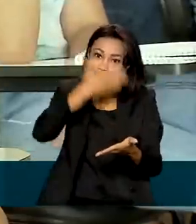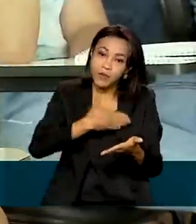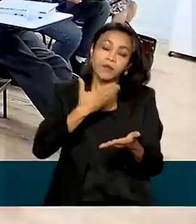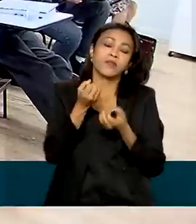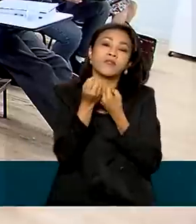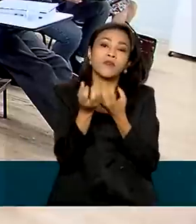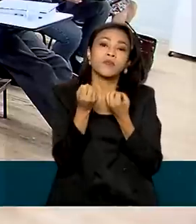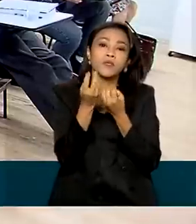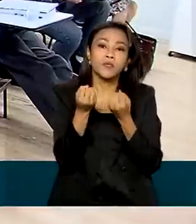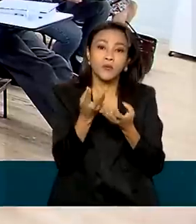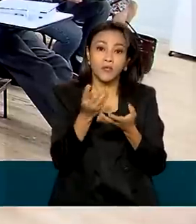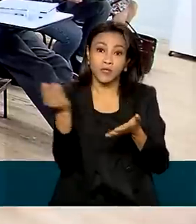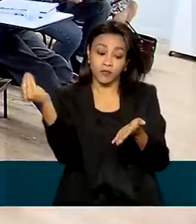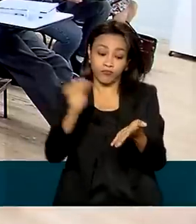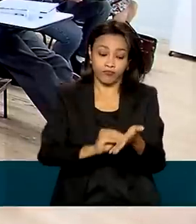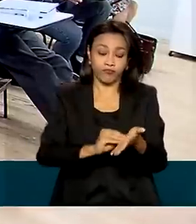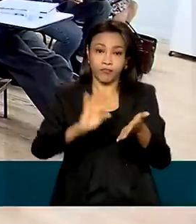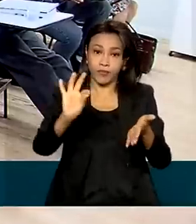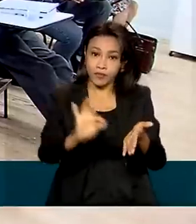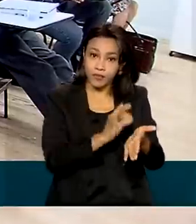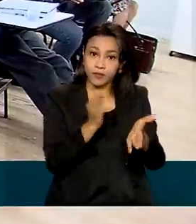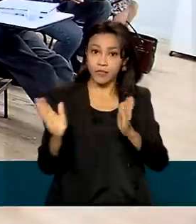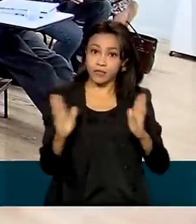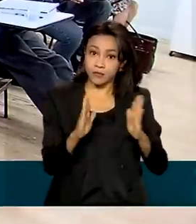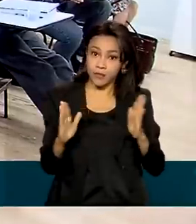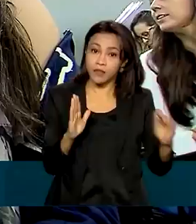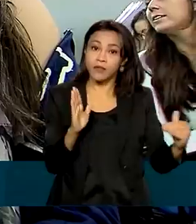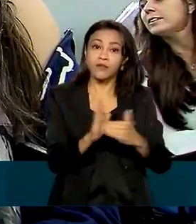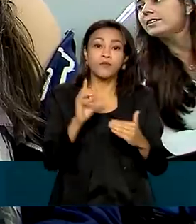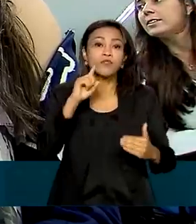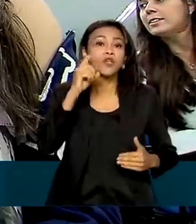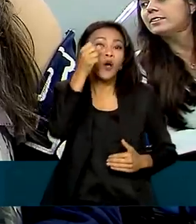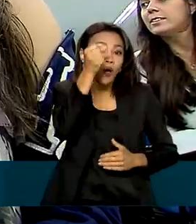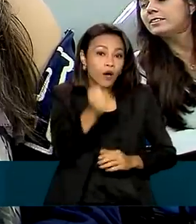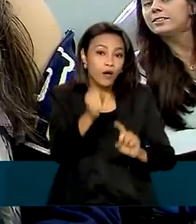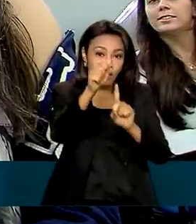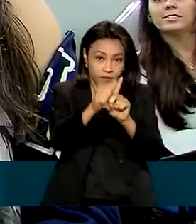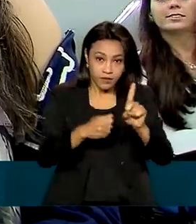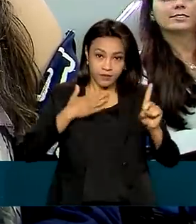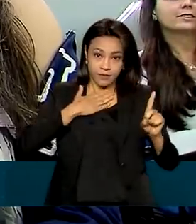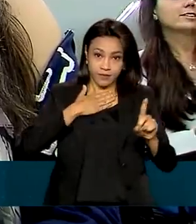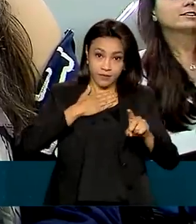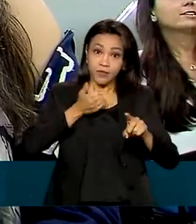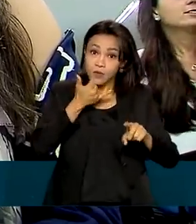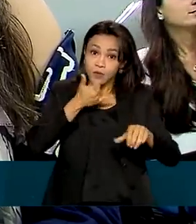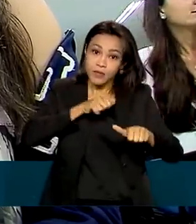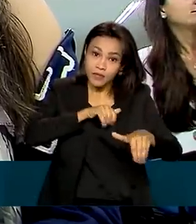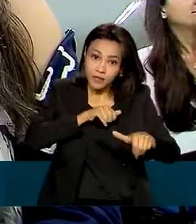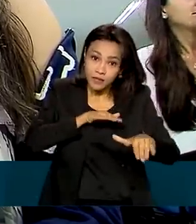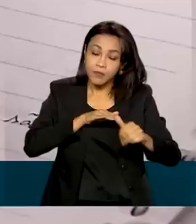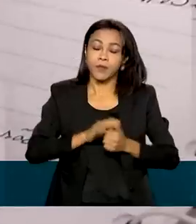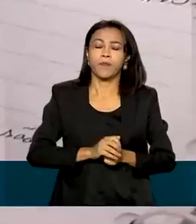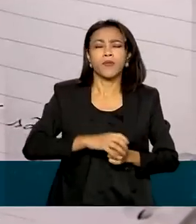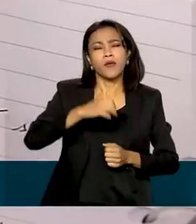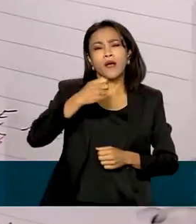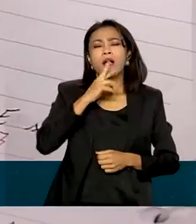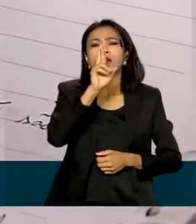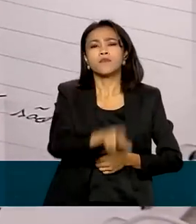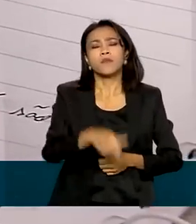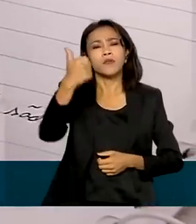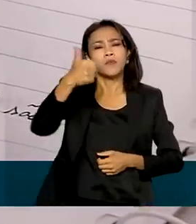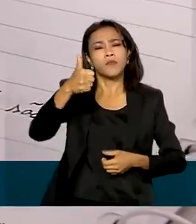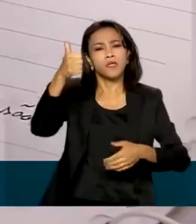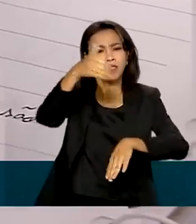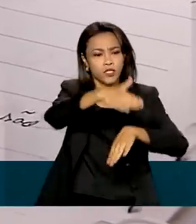informações prestadas na inscrição. Esse período vai até o dia 8 de setembro. Lembrando que o resultado da primeira chamada do ProUni